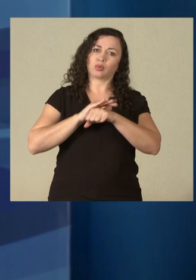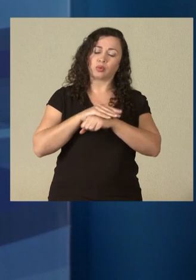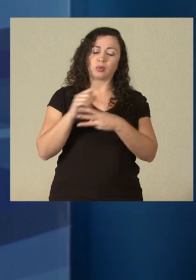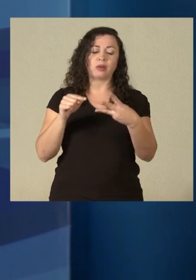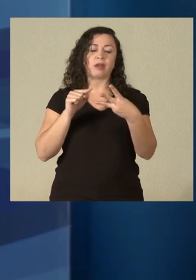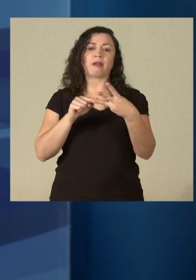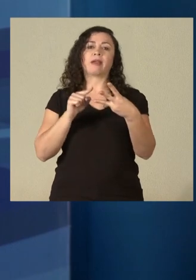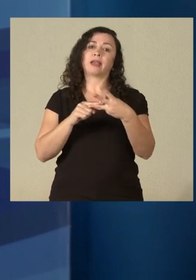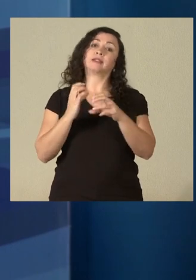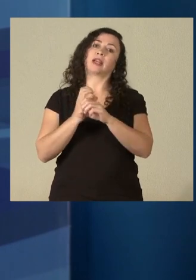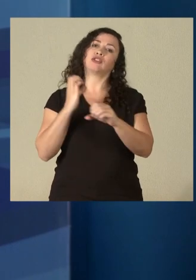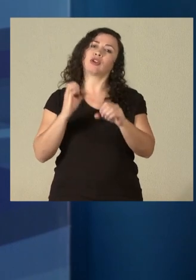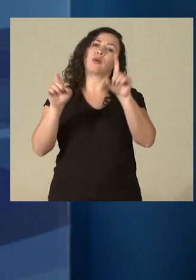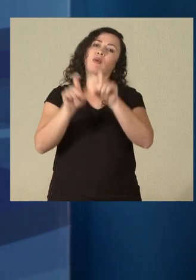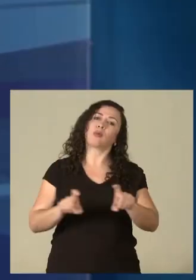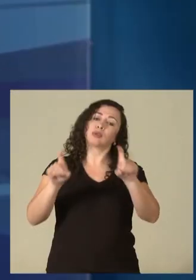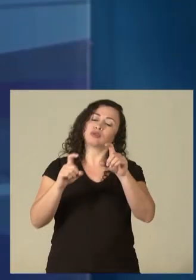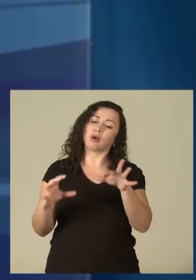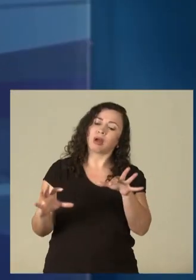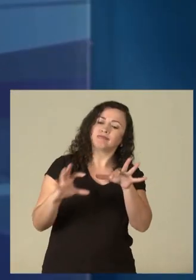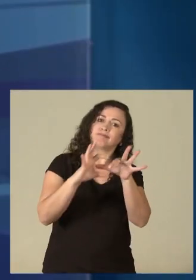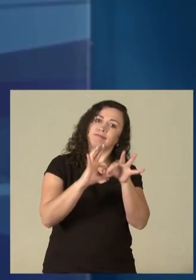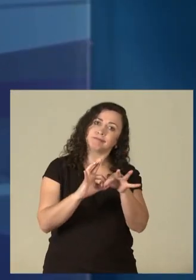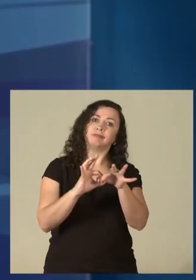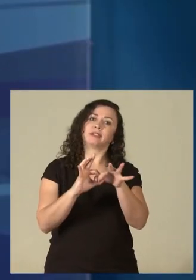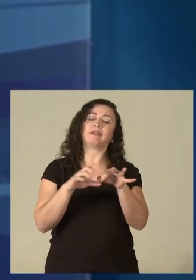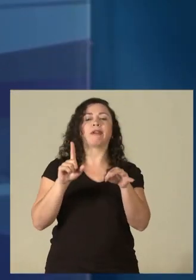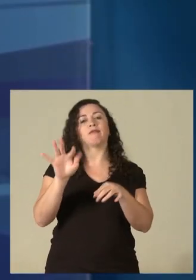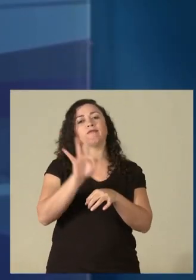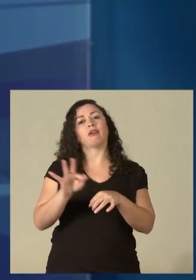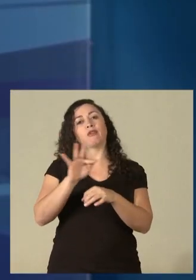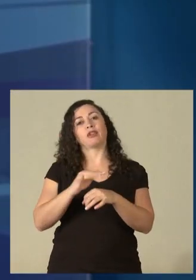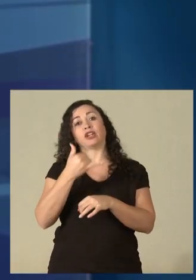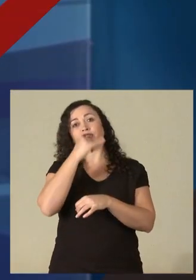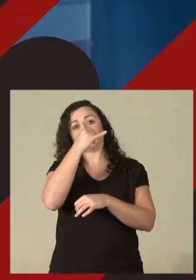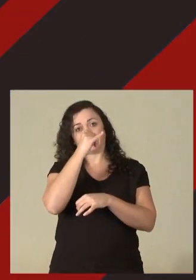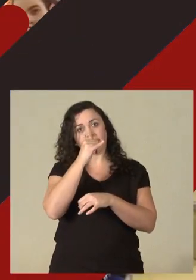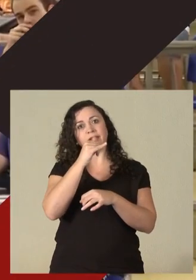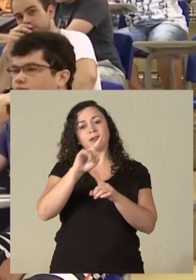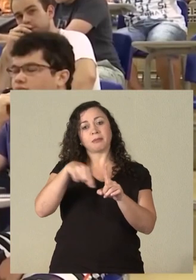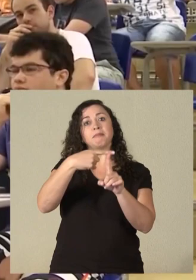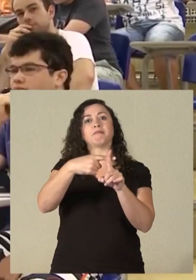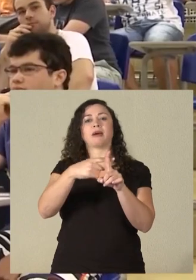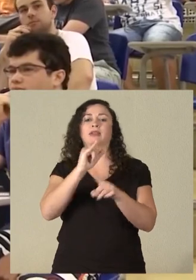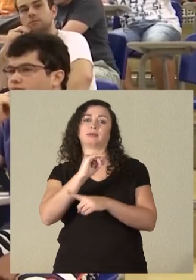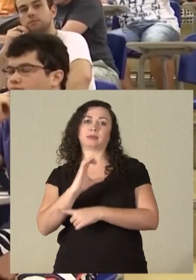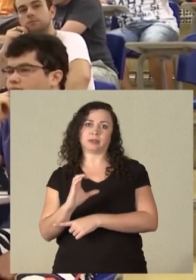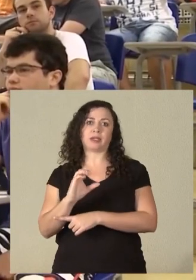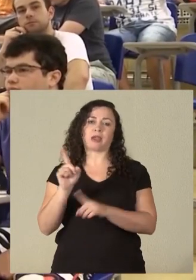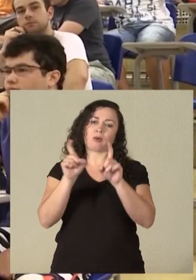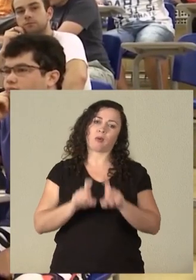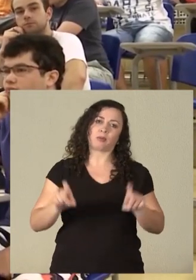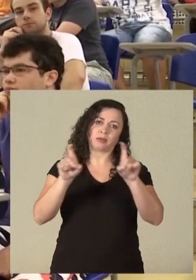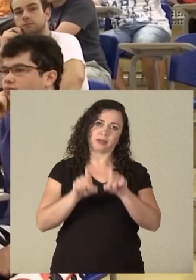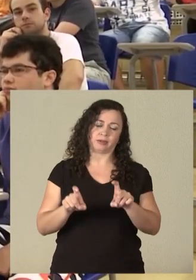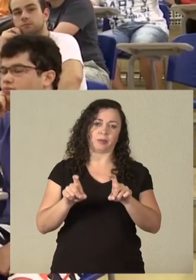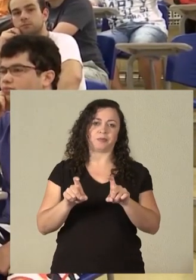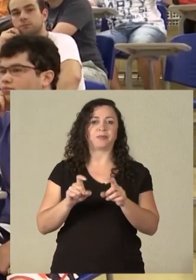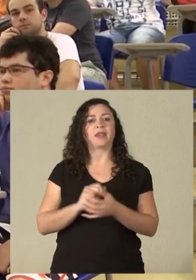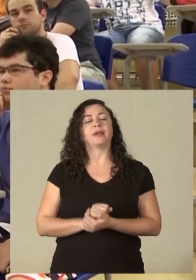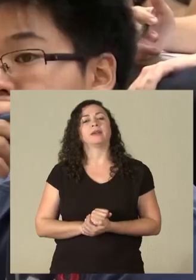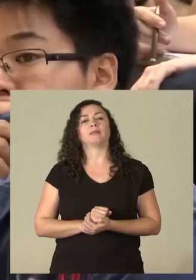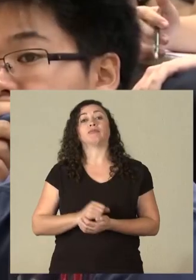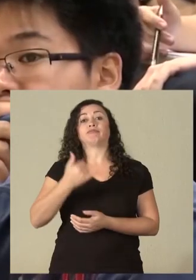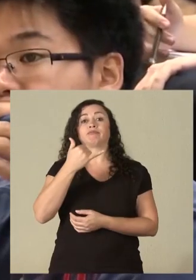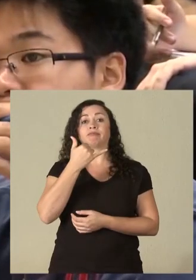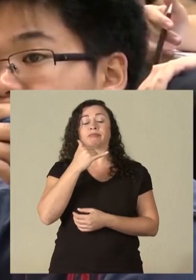e a Engenharia de Computação, que é compartilhada entre a Faculdade de Engenharia Elétrica e o Instituto de Computação. Engenharia Elétrica Integral e Noturno são exatamente o